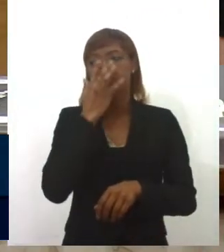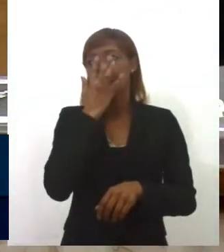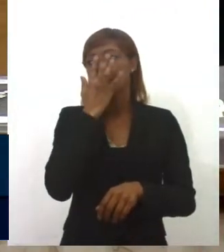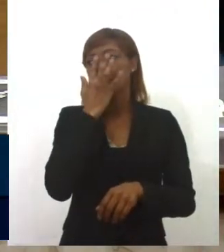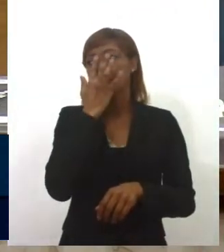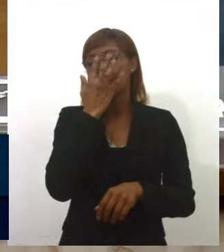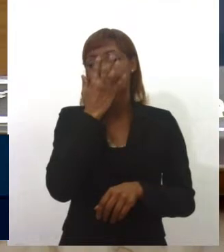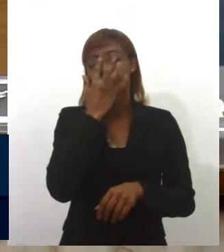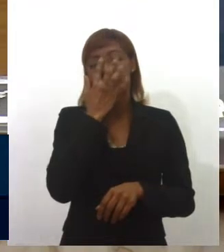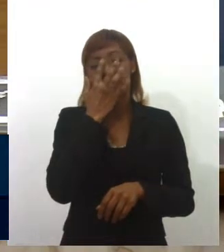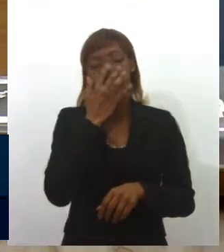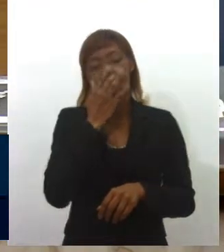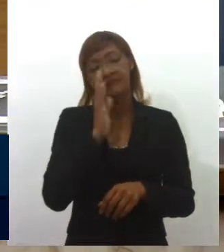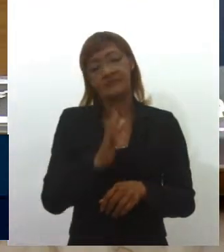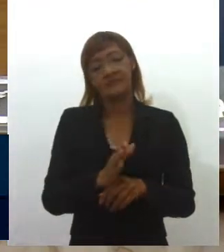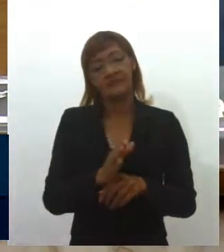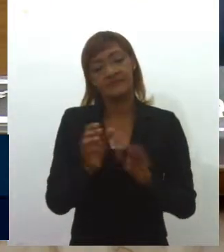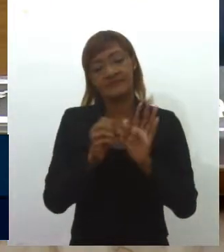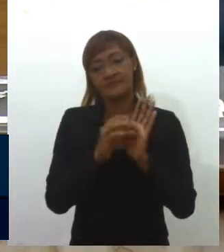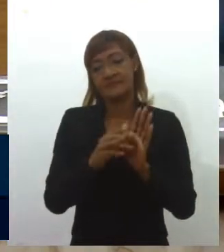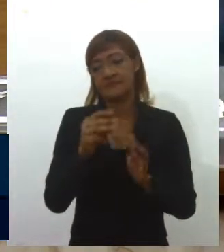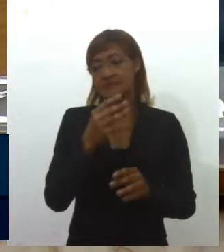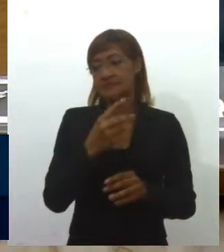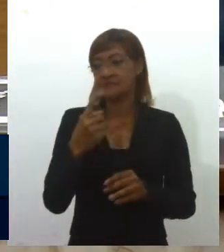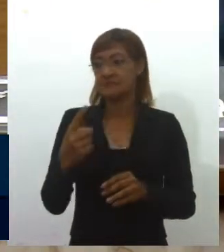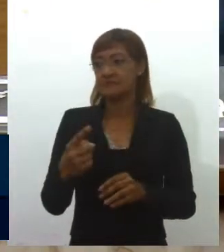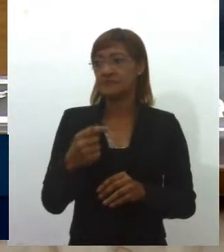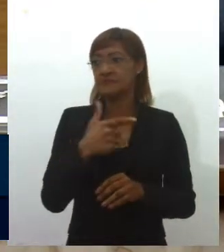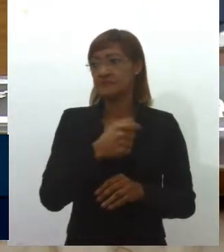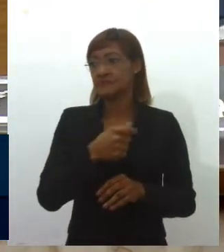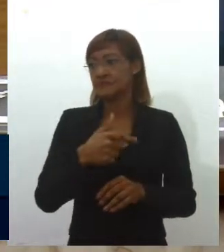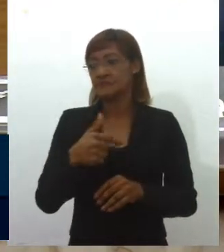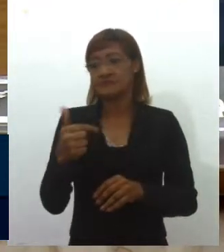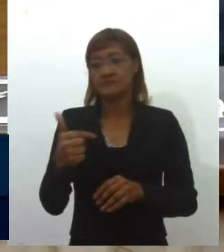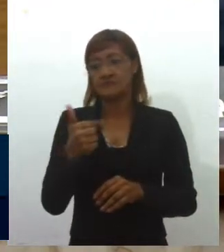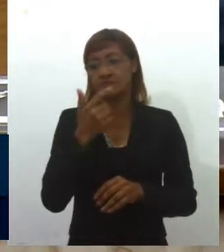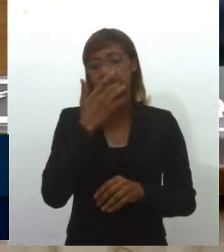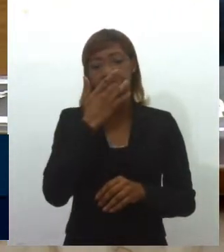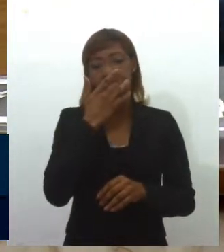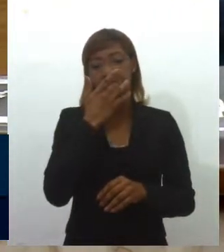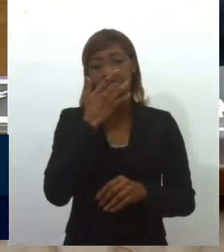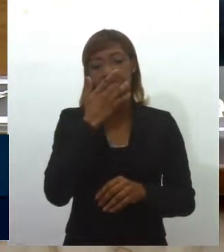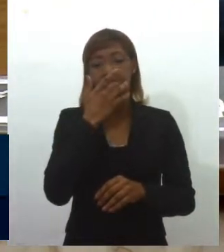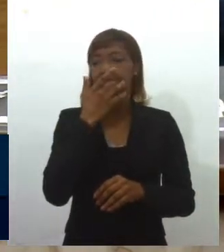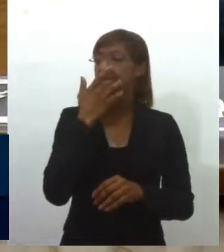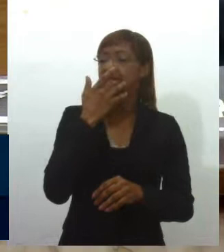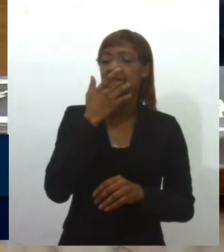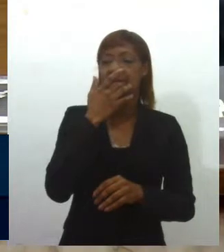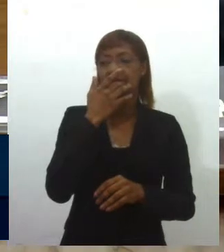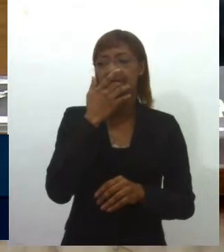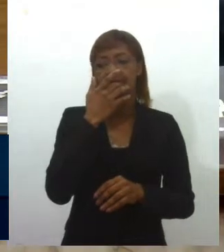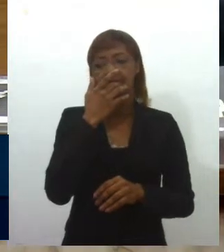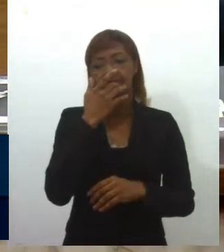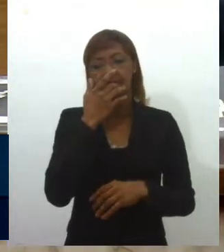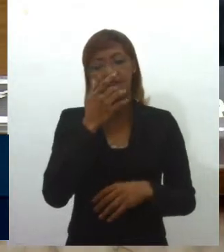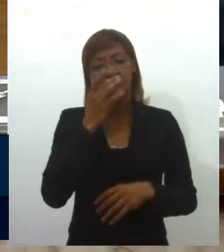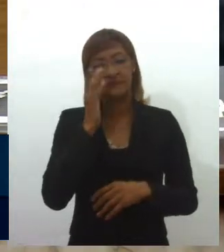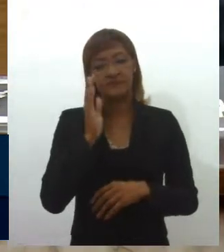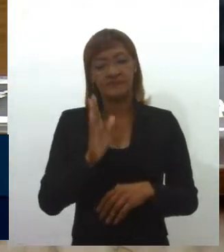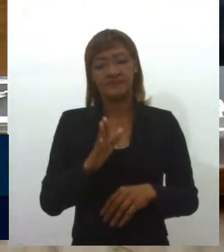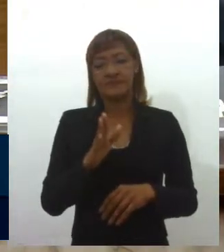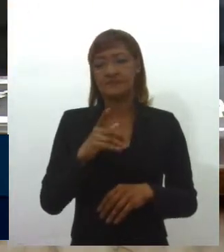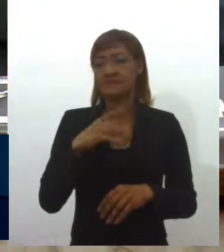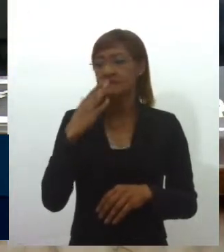Indicação número 31-2022, da deputada Maria Mendonça. Solicita ao